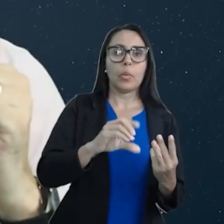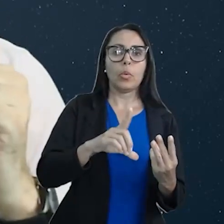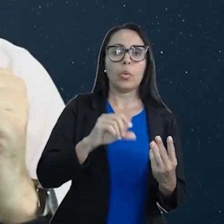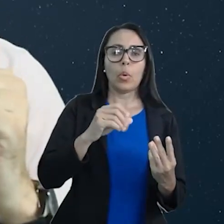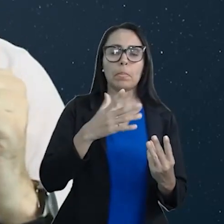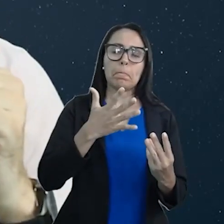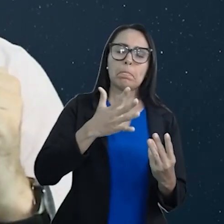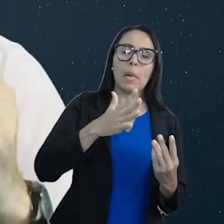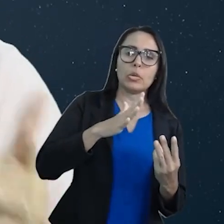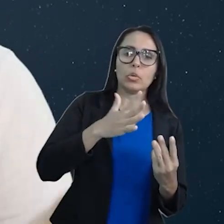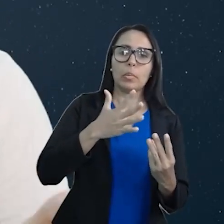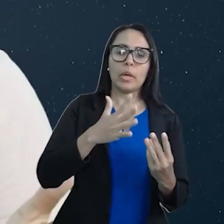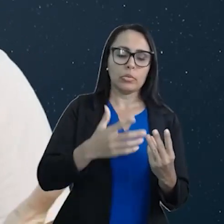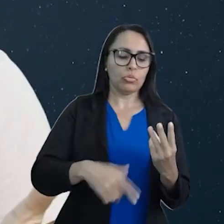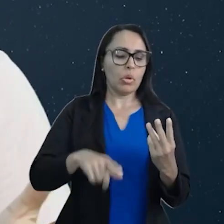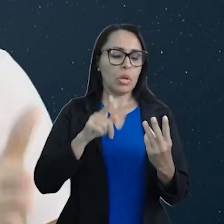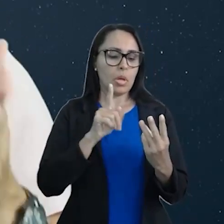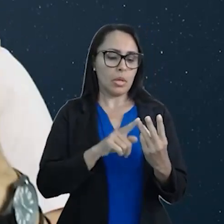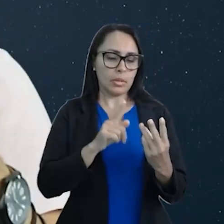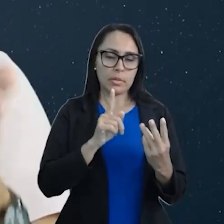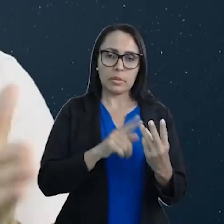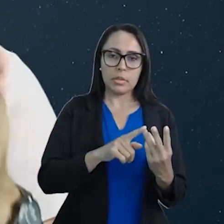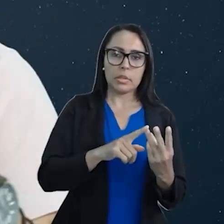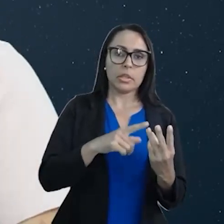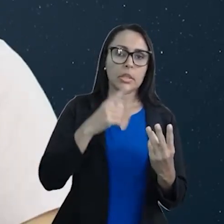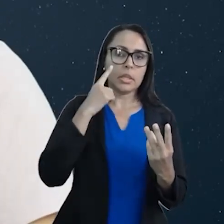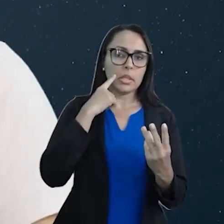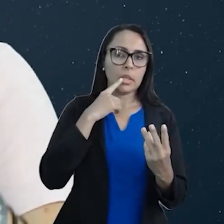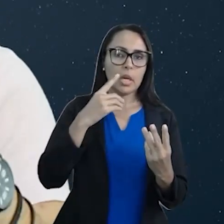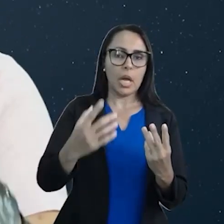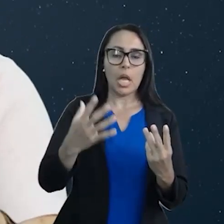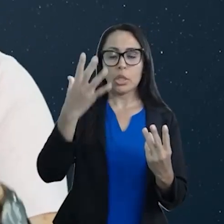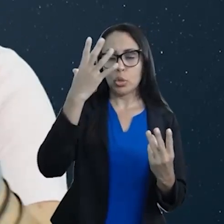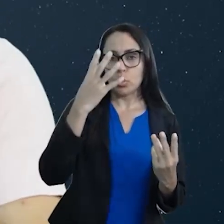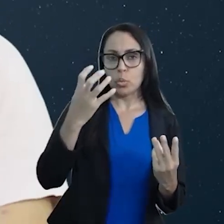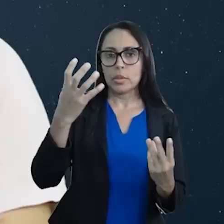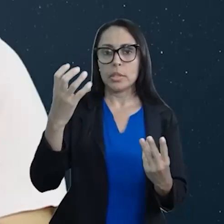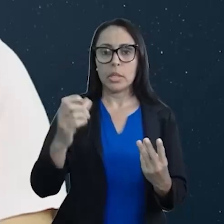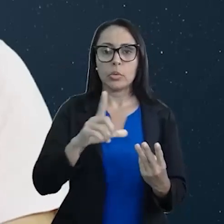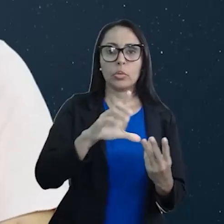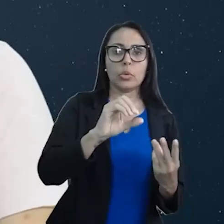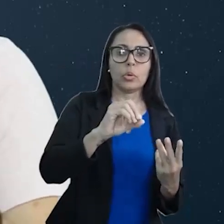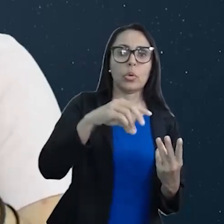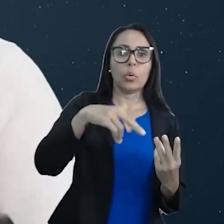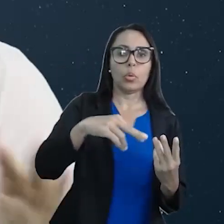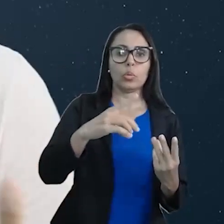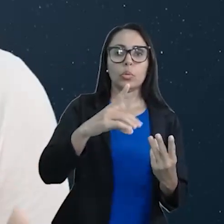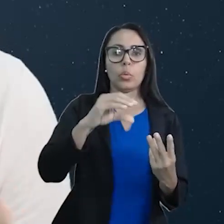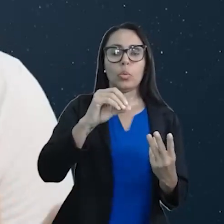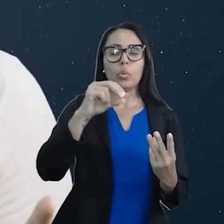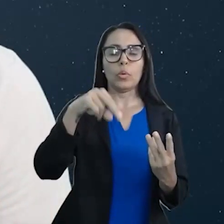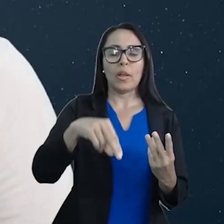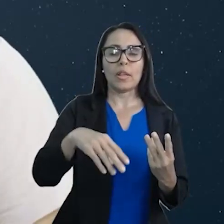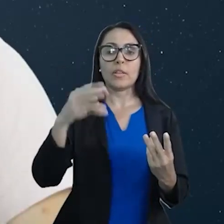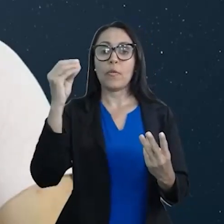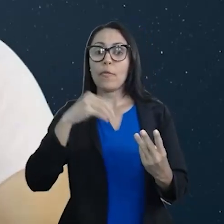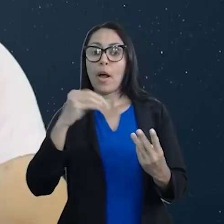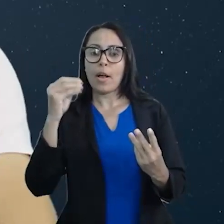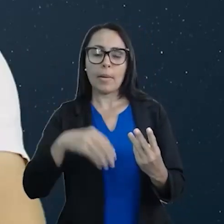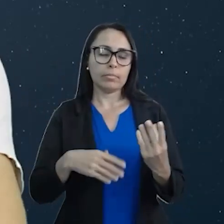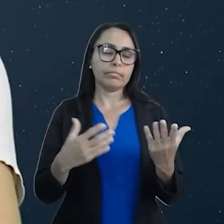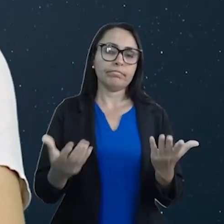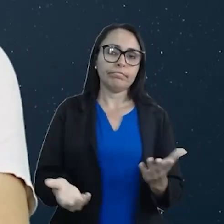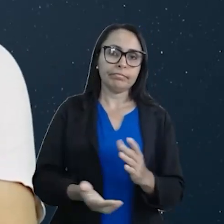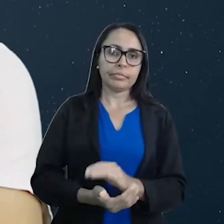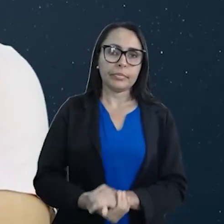intermediária. E já a dipolo induzido ou forças de London, elas são fracas. É,